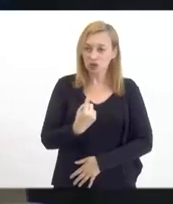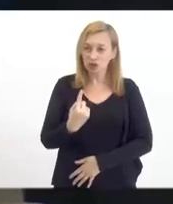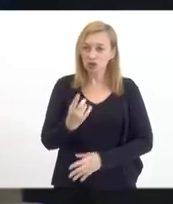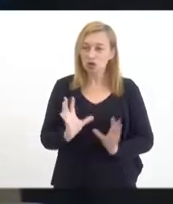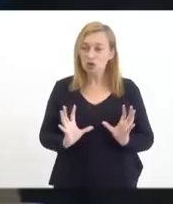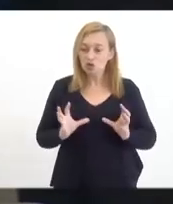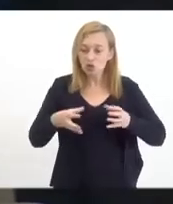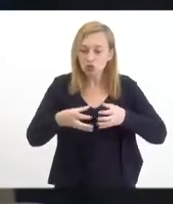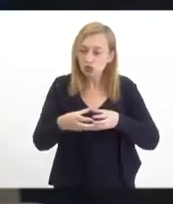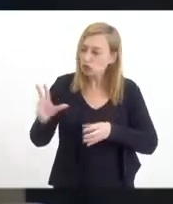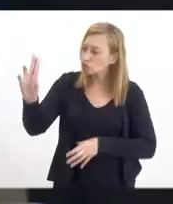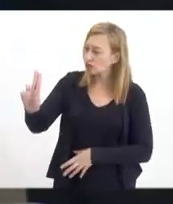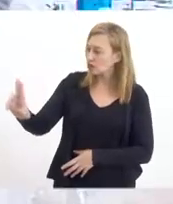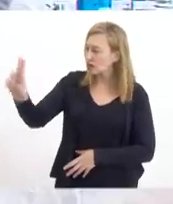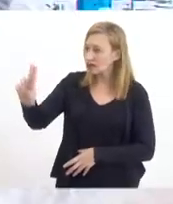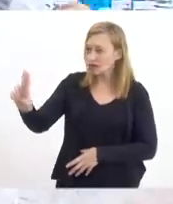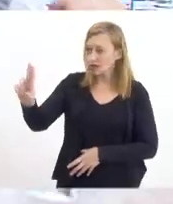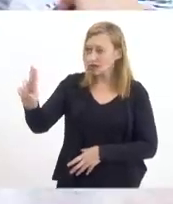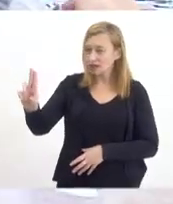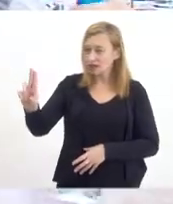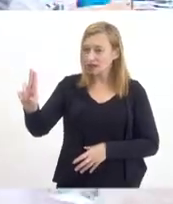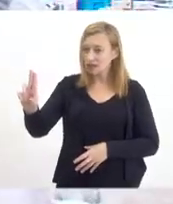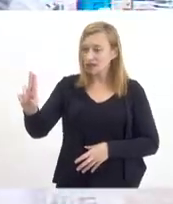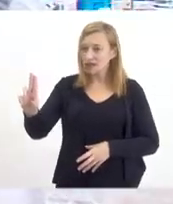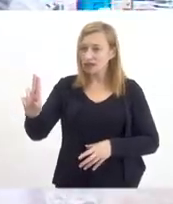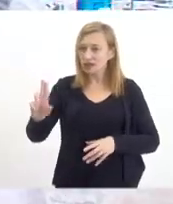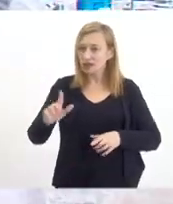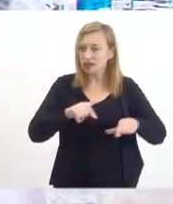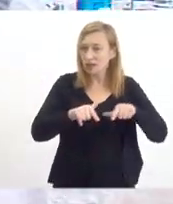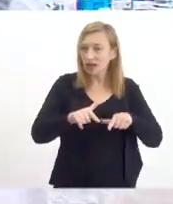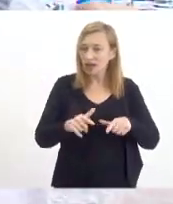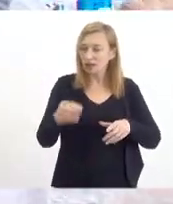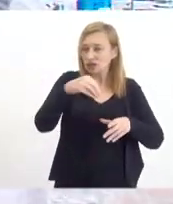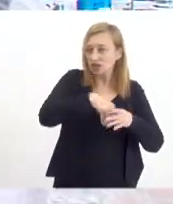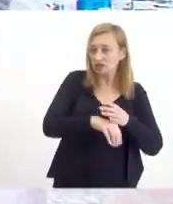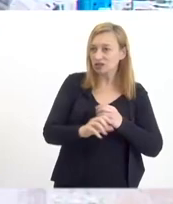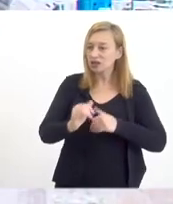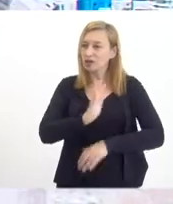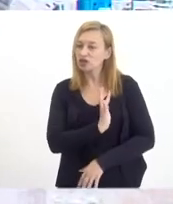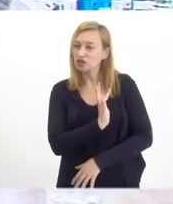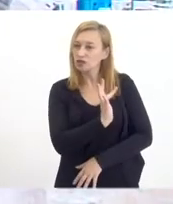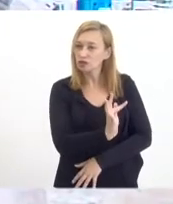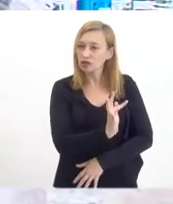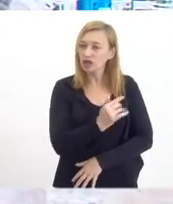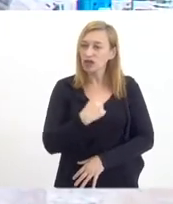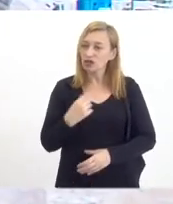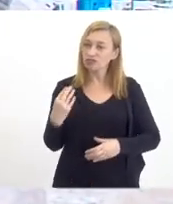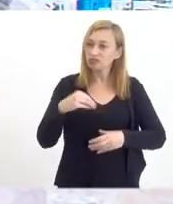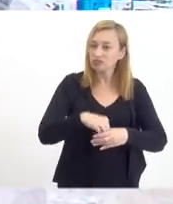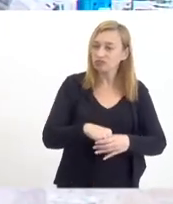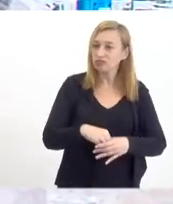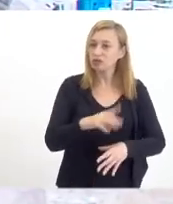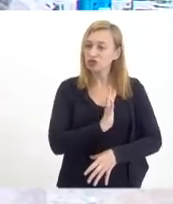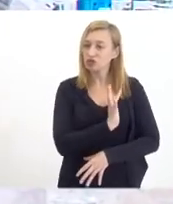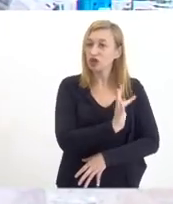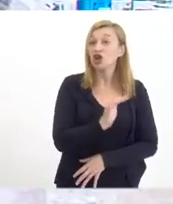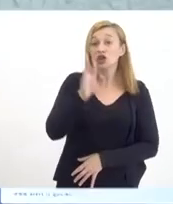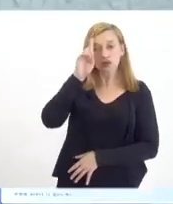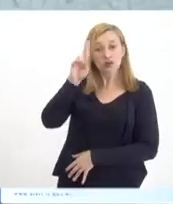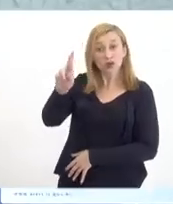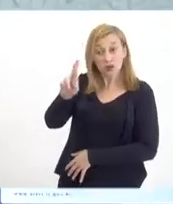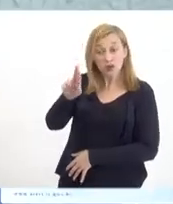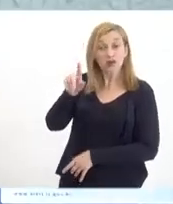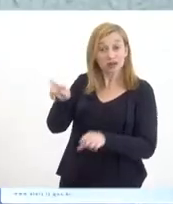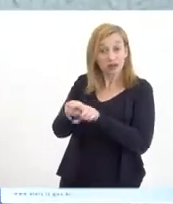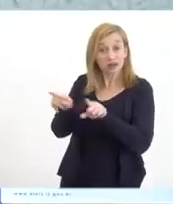conjunto de universidades que atuamos na Baixada Fluminense e eu sou egresso da Baixada Fluminense, seu presidente. Assim como o senhor, então a gente